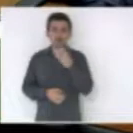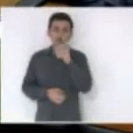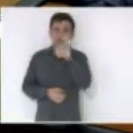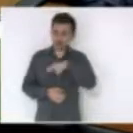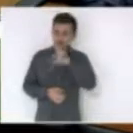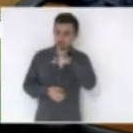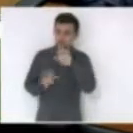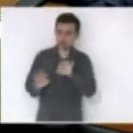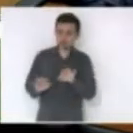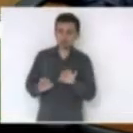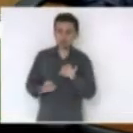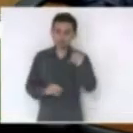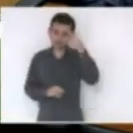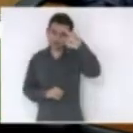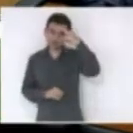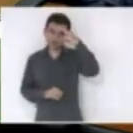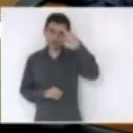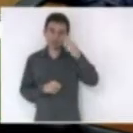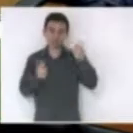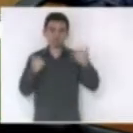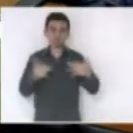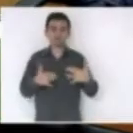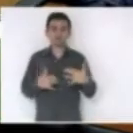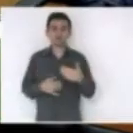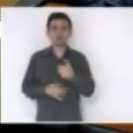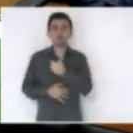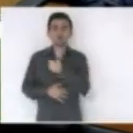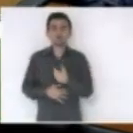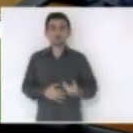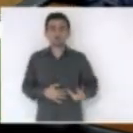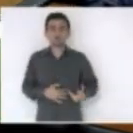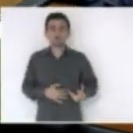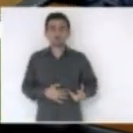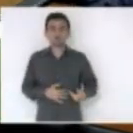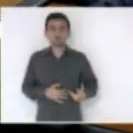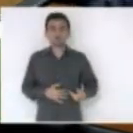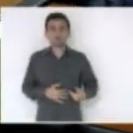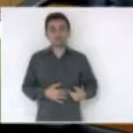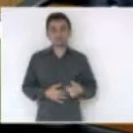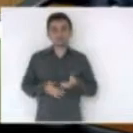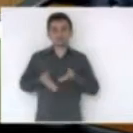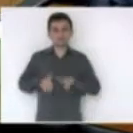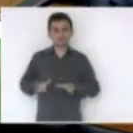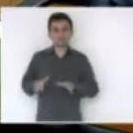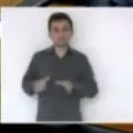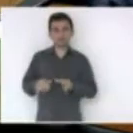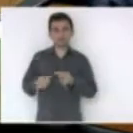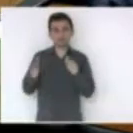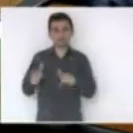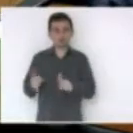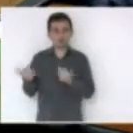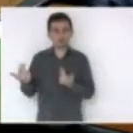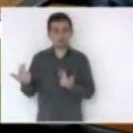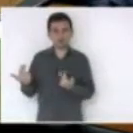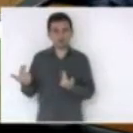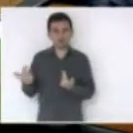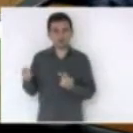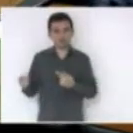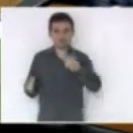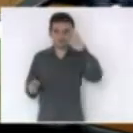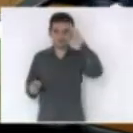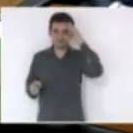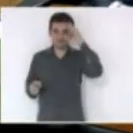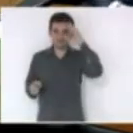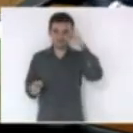né deputado Natalino o governador era meu conterrâneo e lá na cidade tem uma história do